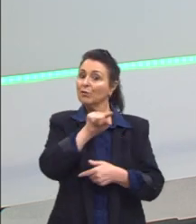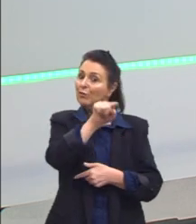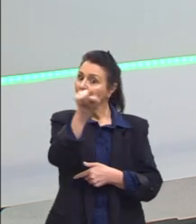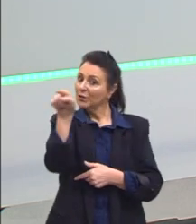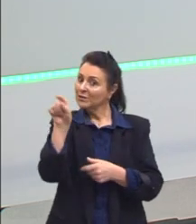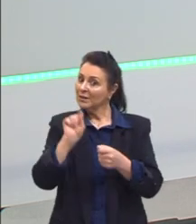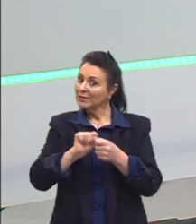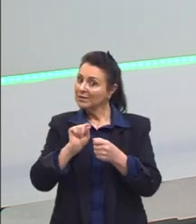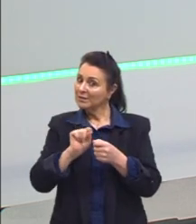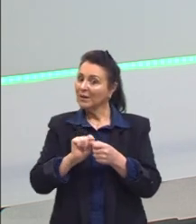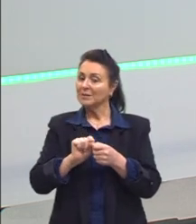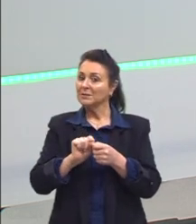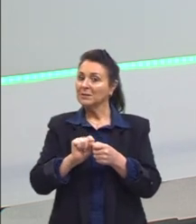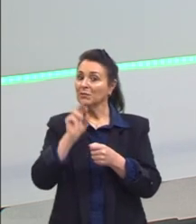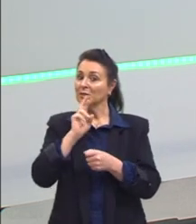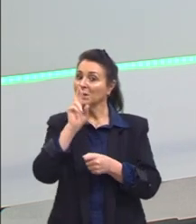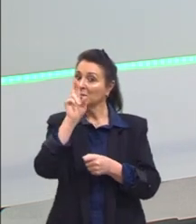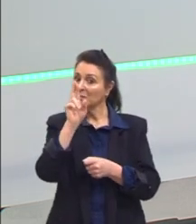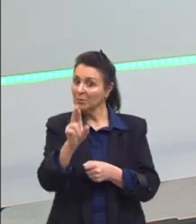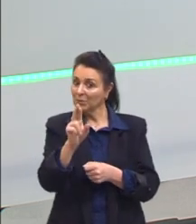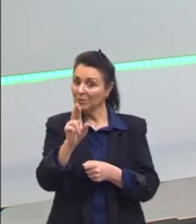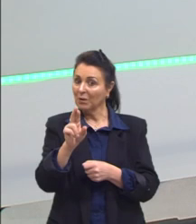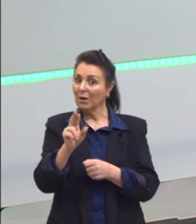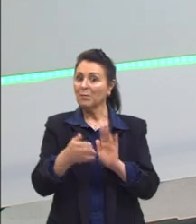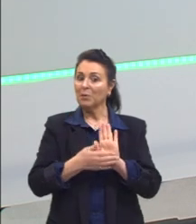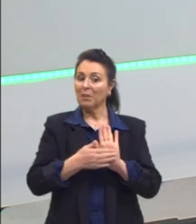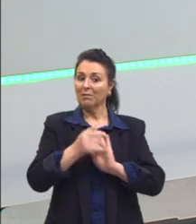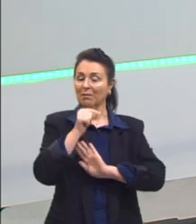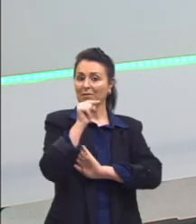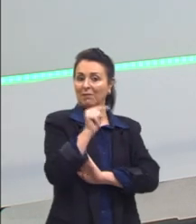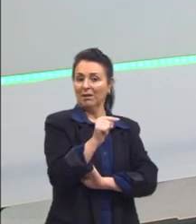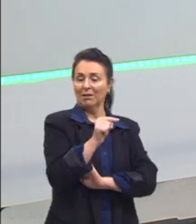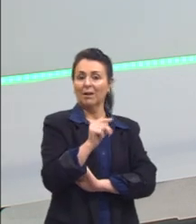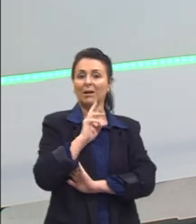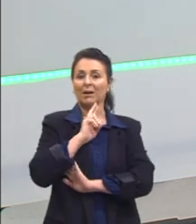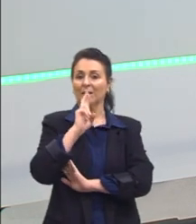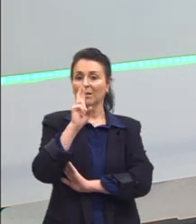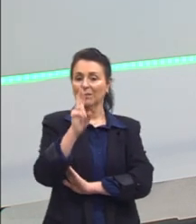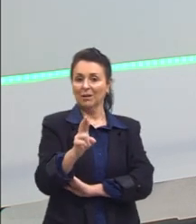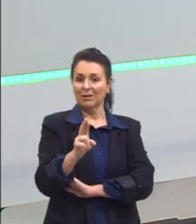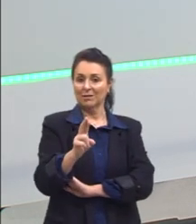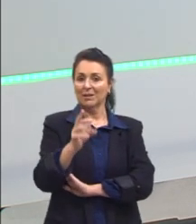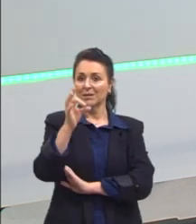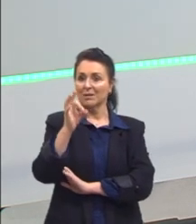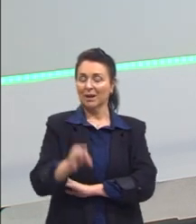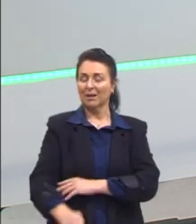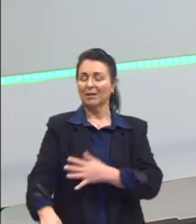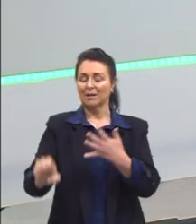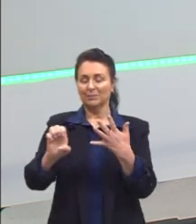coisa. Que vocês respondam a isso. Então, aqui a nossa resposta correta. A letra E.